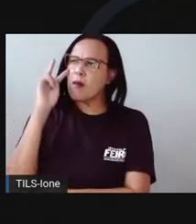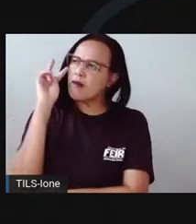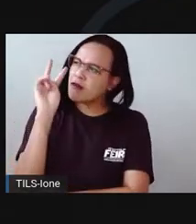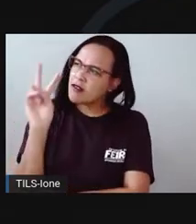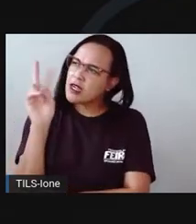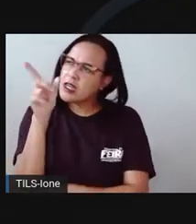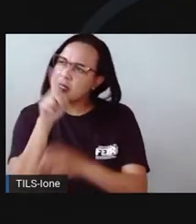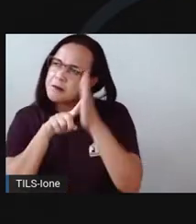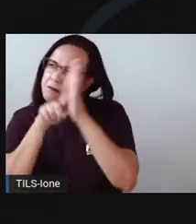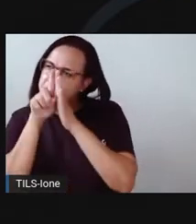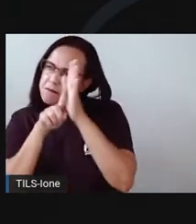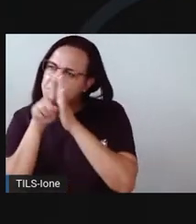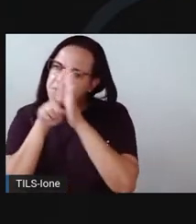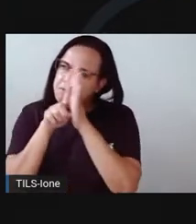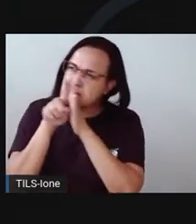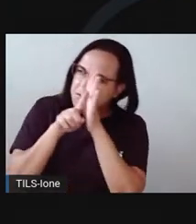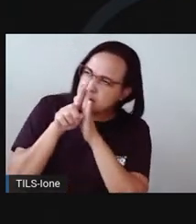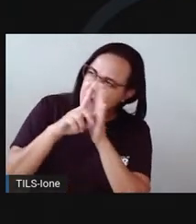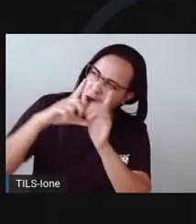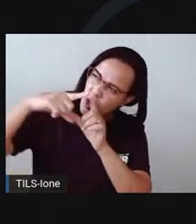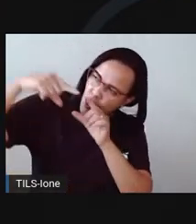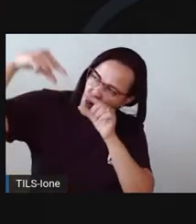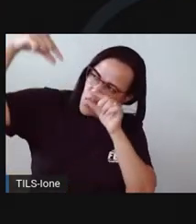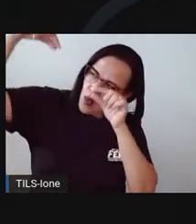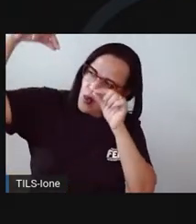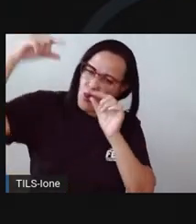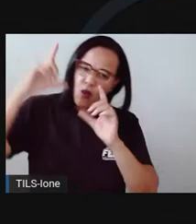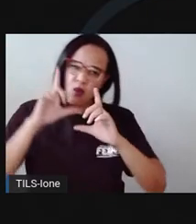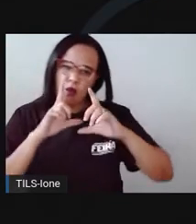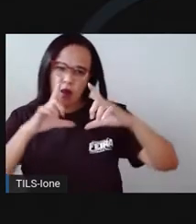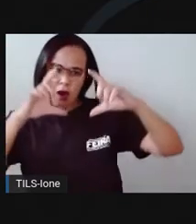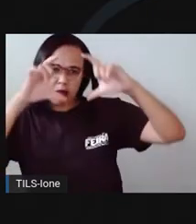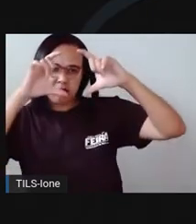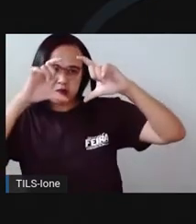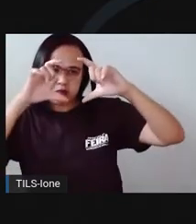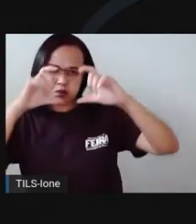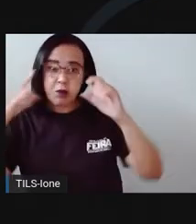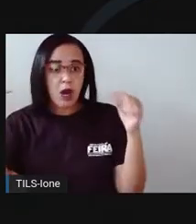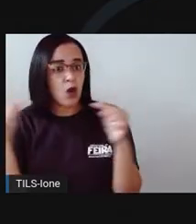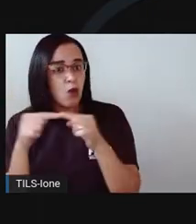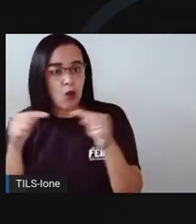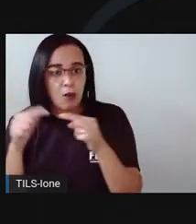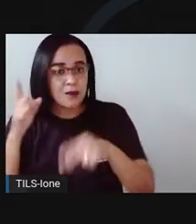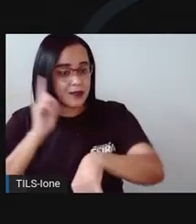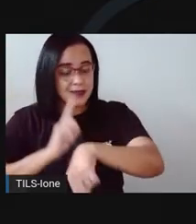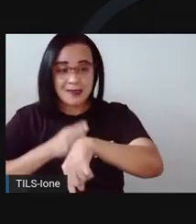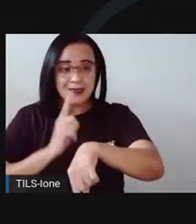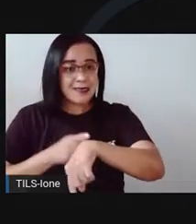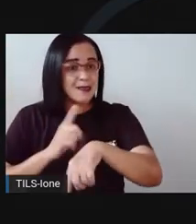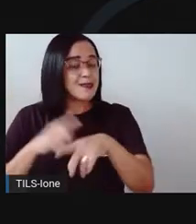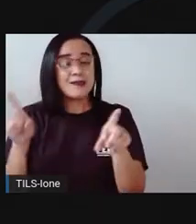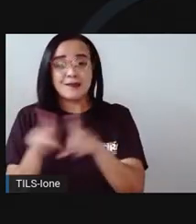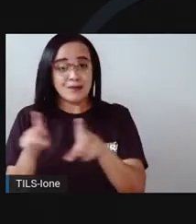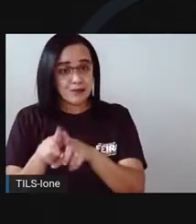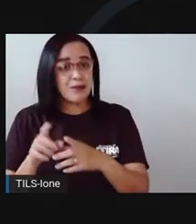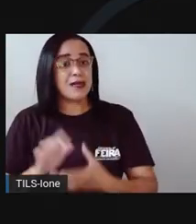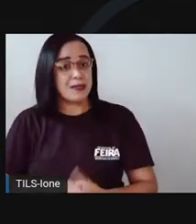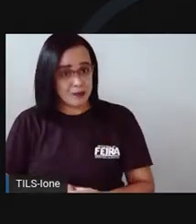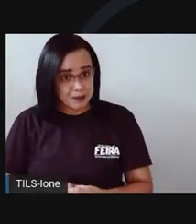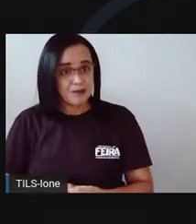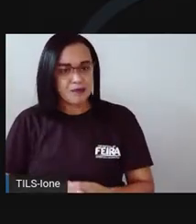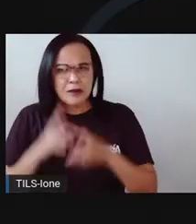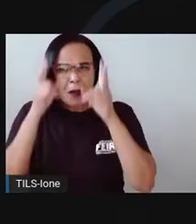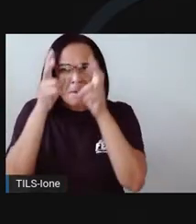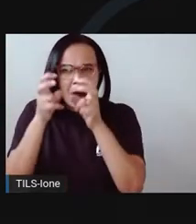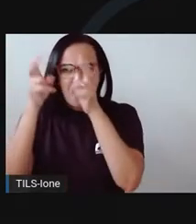seja do sol ou até mesmo a da lua, como um indicativo de tempo. Outra coisa também que os homens da antiguidade começaram